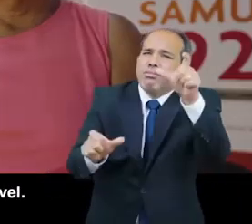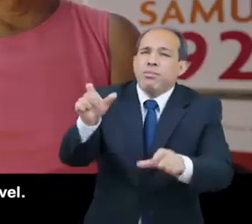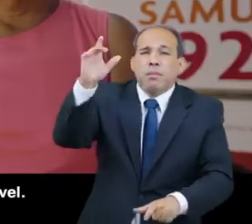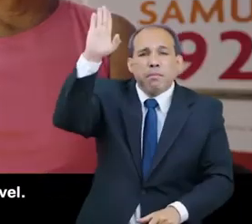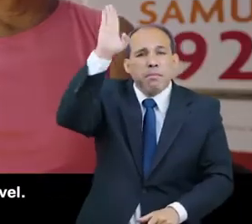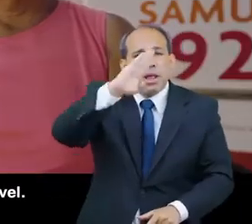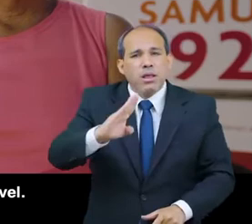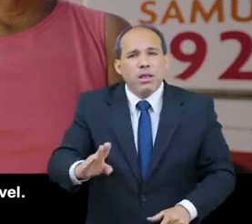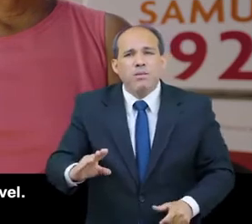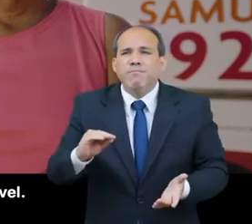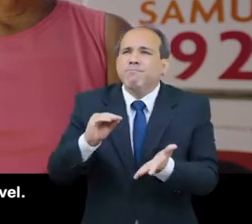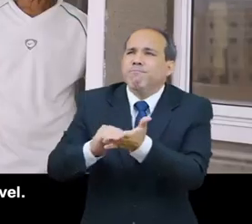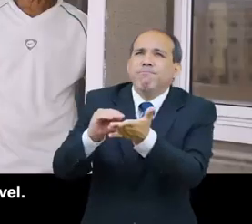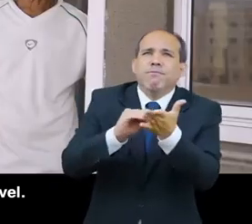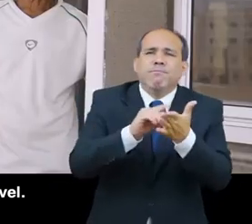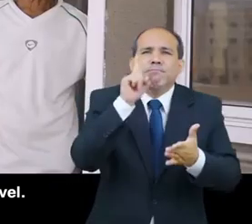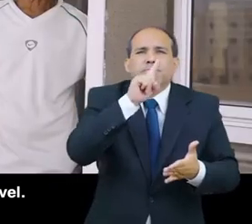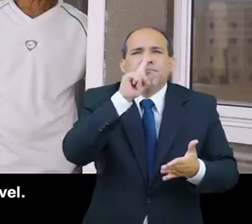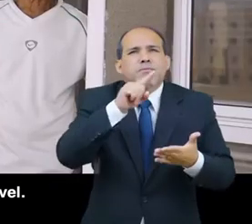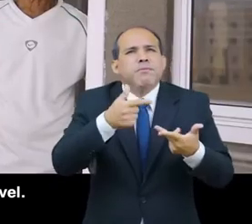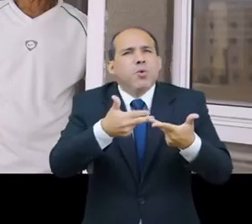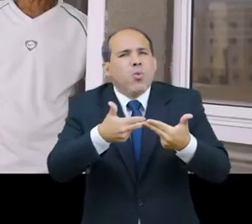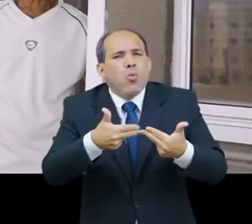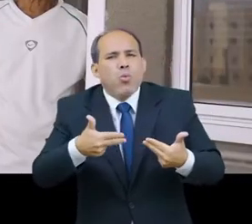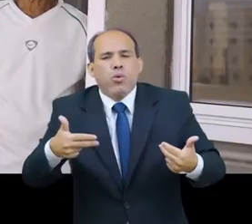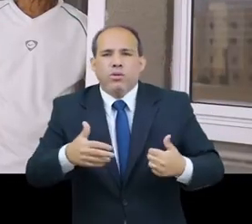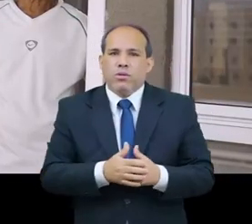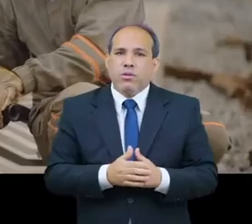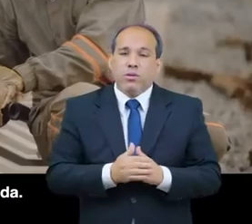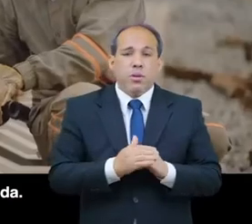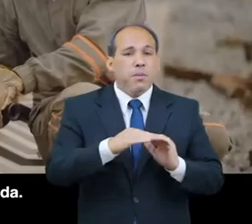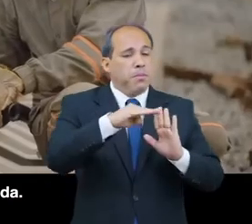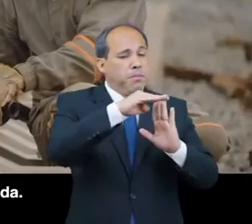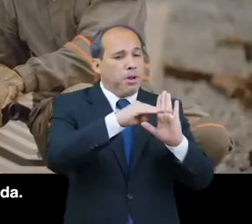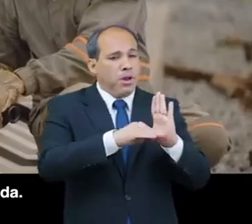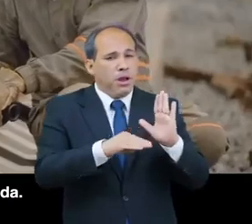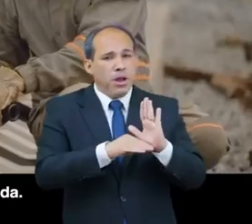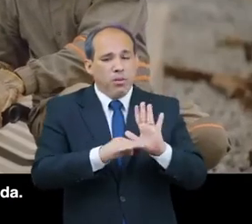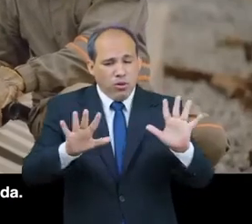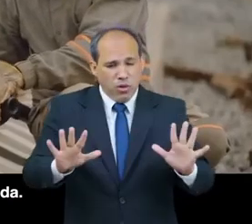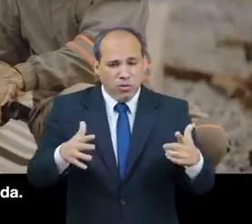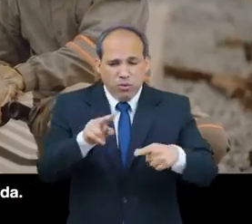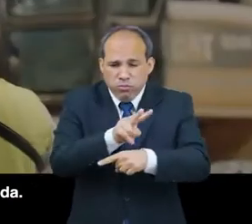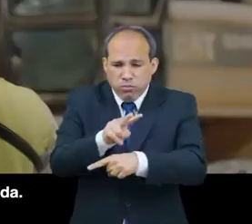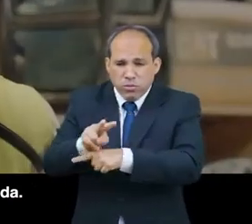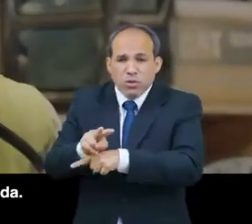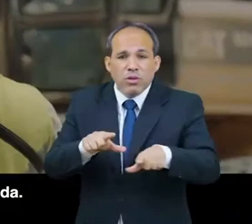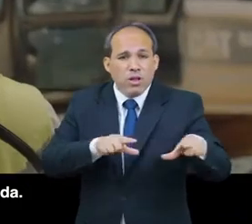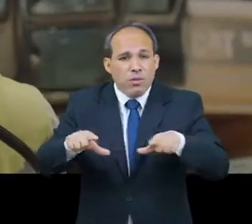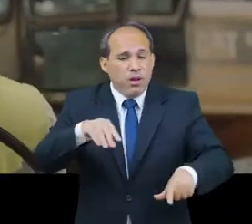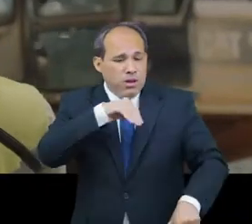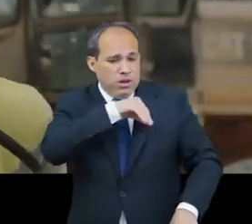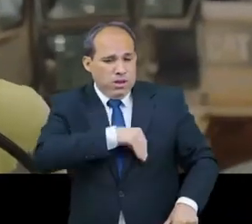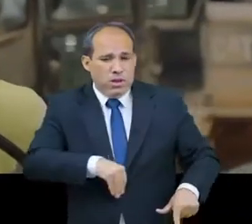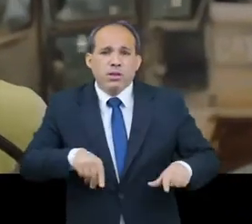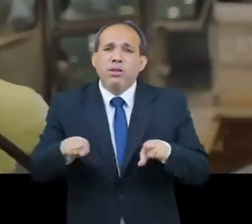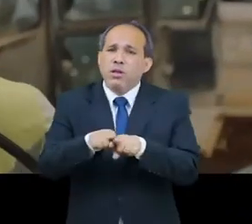os brasileiros em situação mais vulnerável. Programa de manutenção do emprego e da renda.